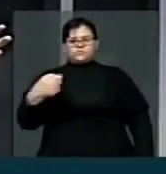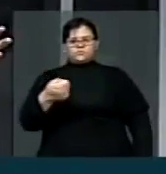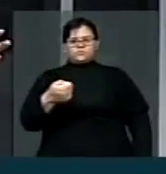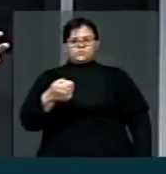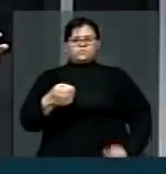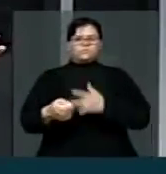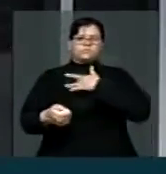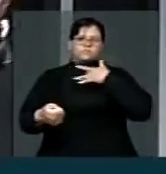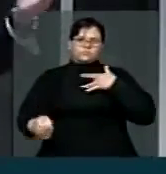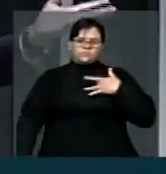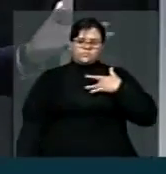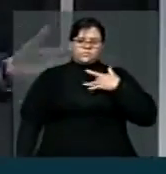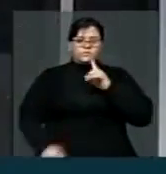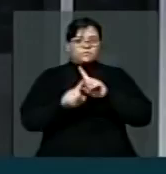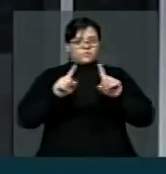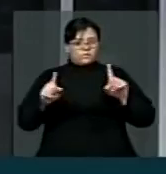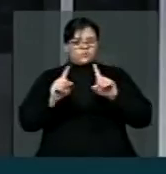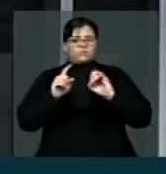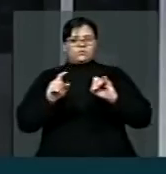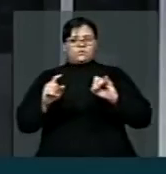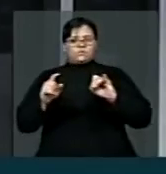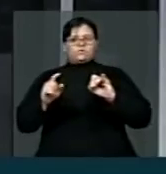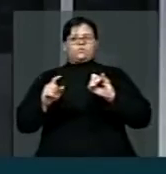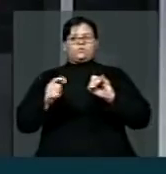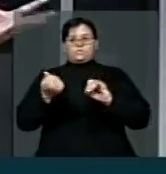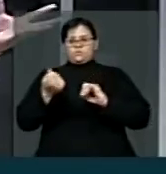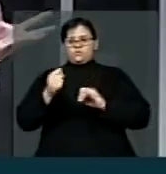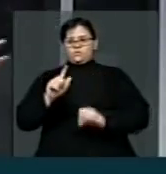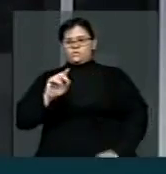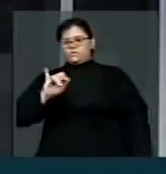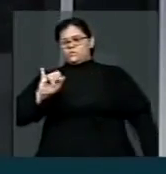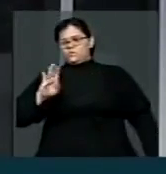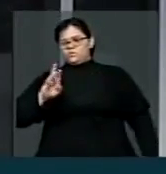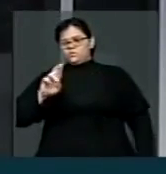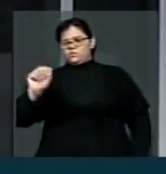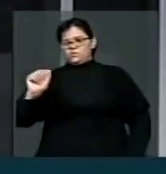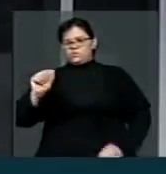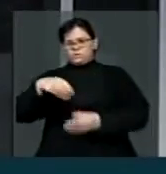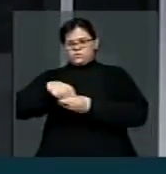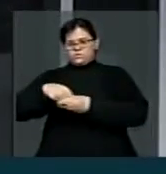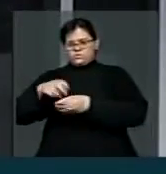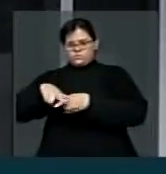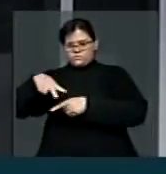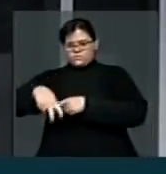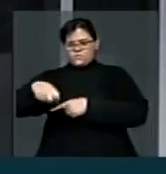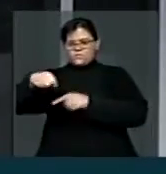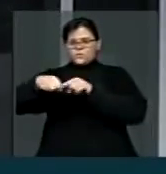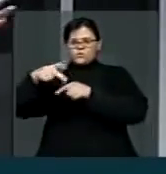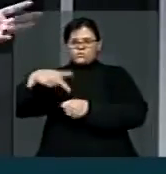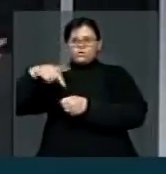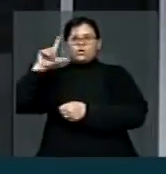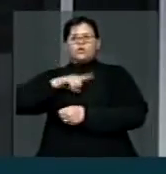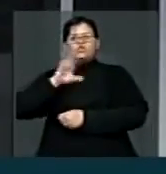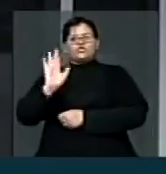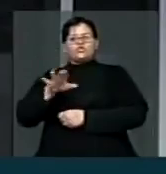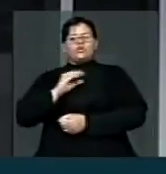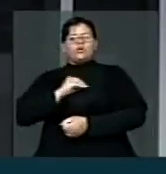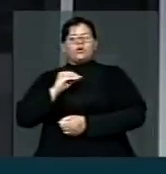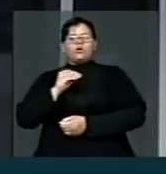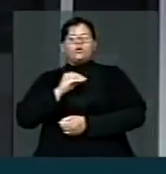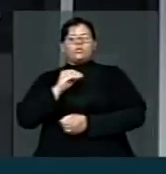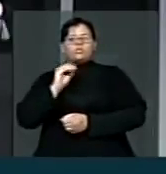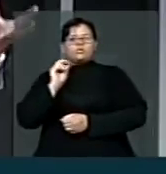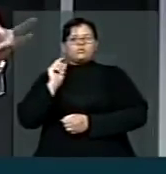a saúde. Mas com o campo de Libra, o maior campo de petróleo já prospectado, daqui a cinco anos